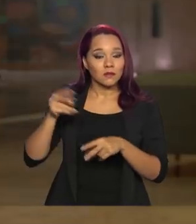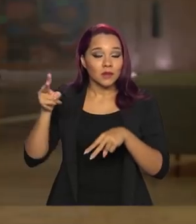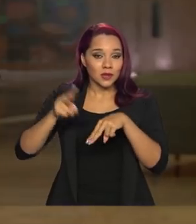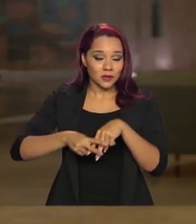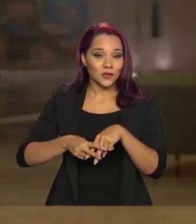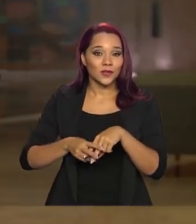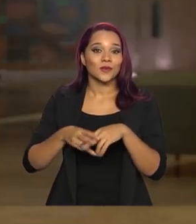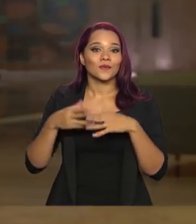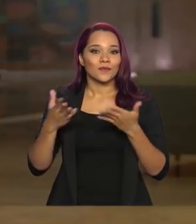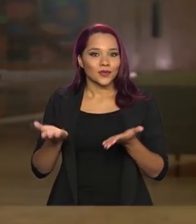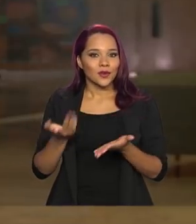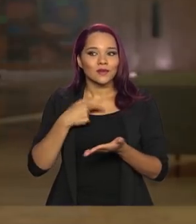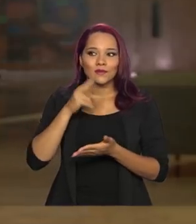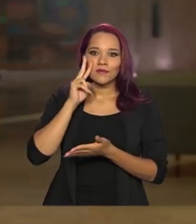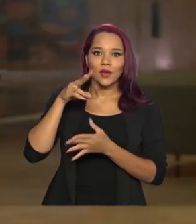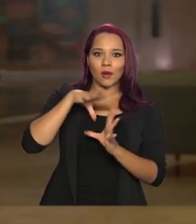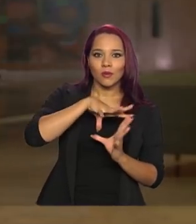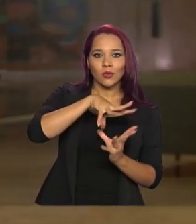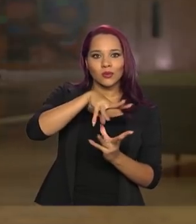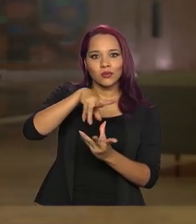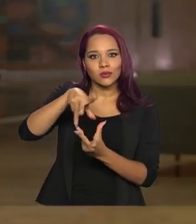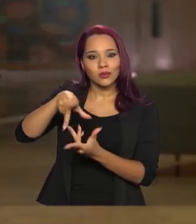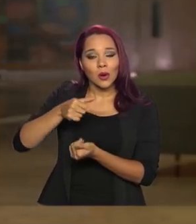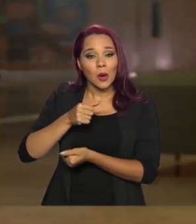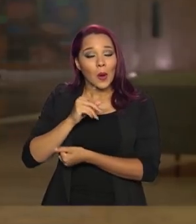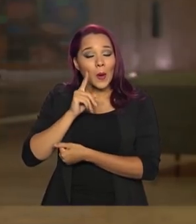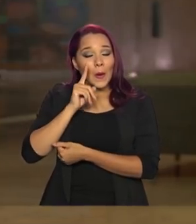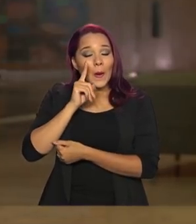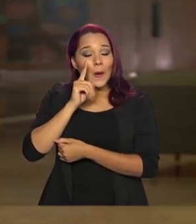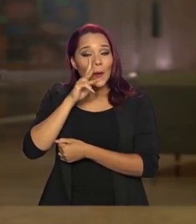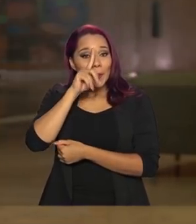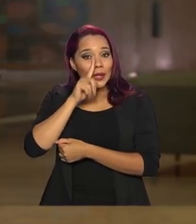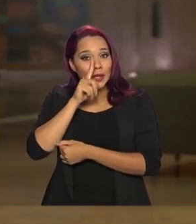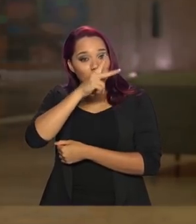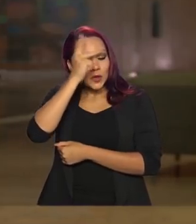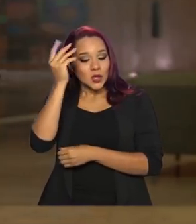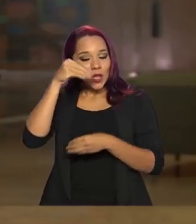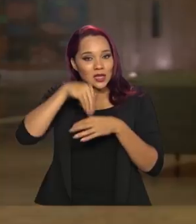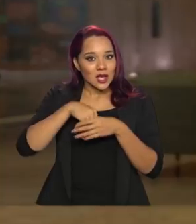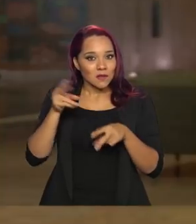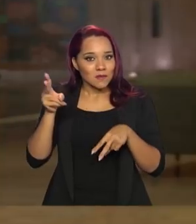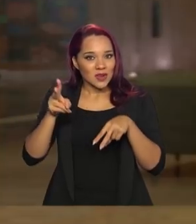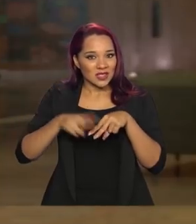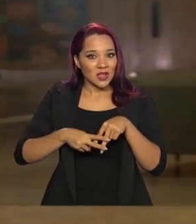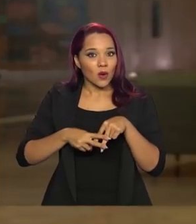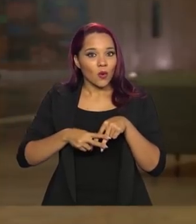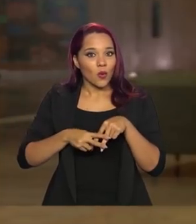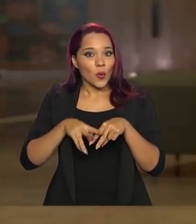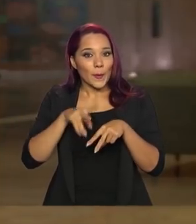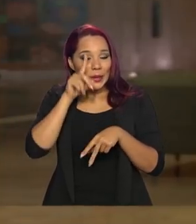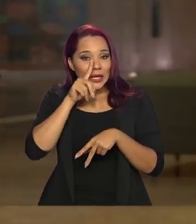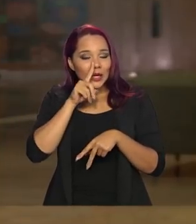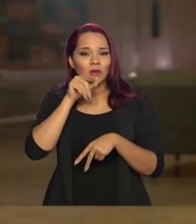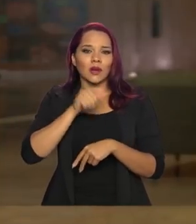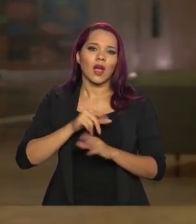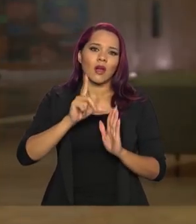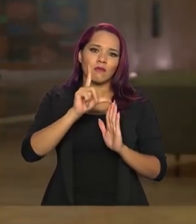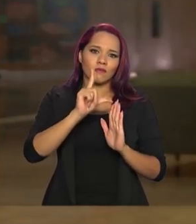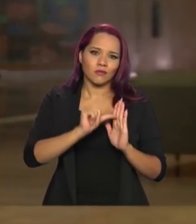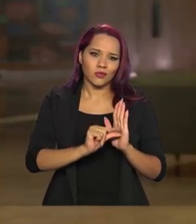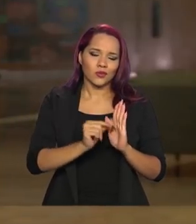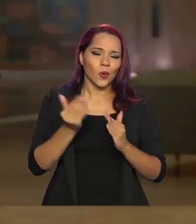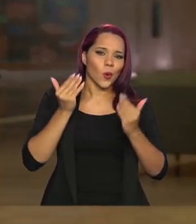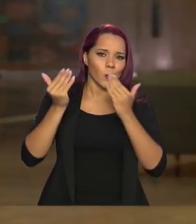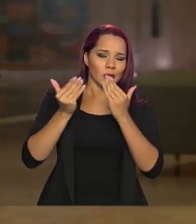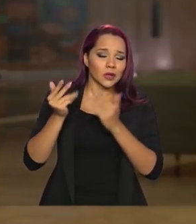fundo, a gente vê no mundo inteiro, o risco de infecção da população carcerária normalmente é diminuto em relação a, em